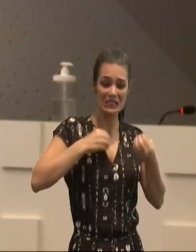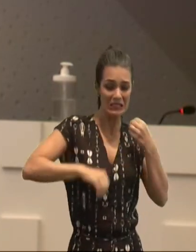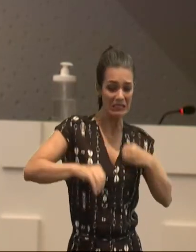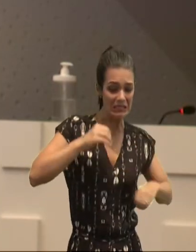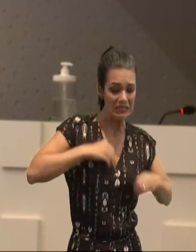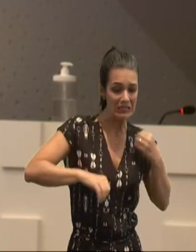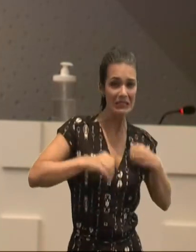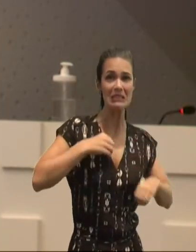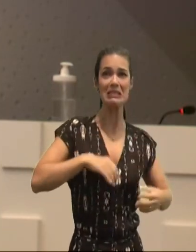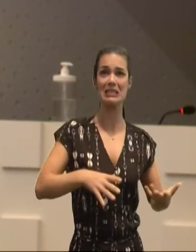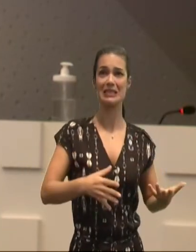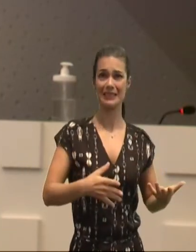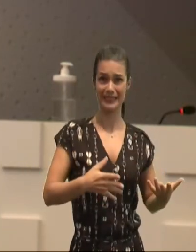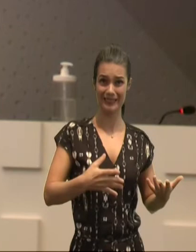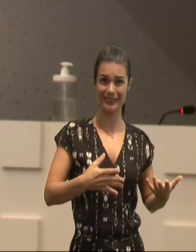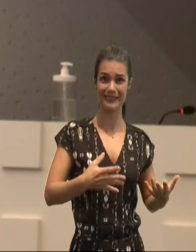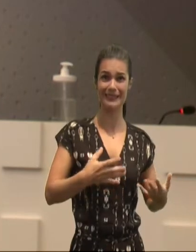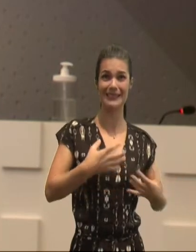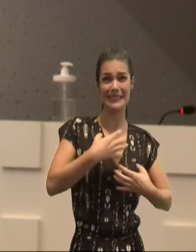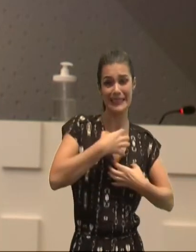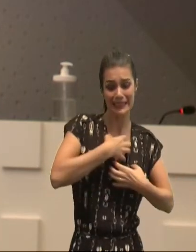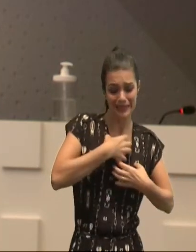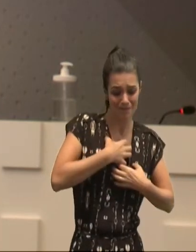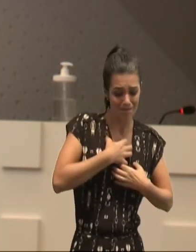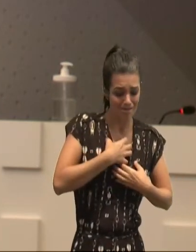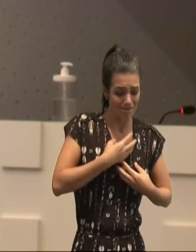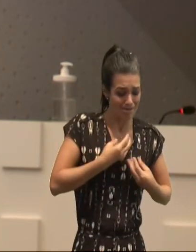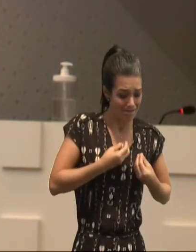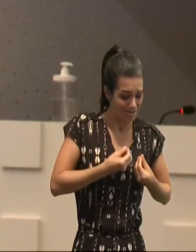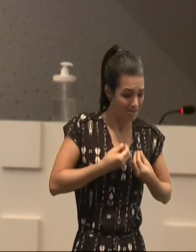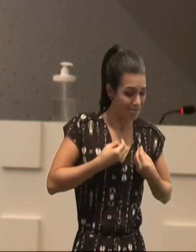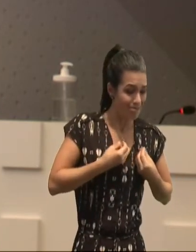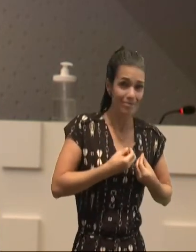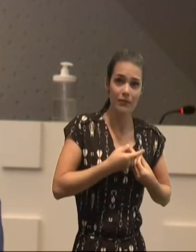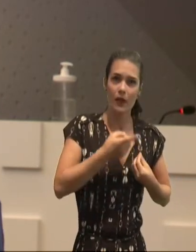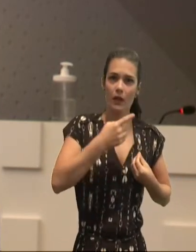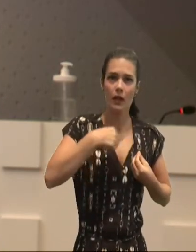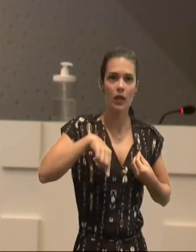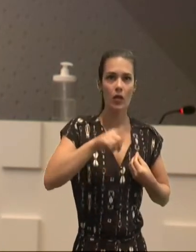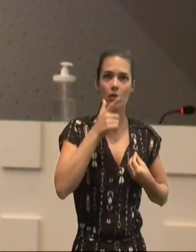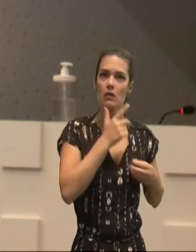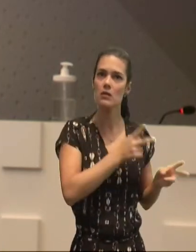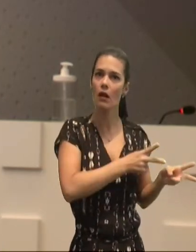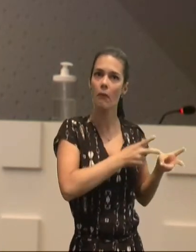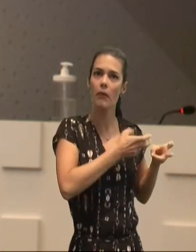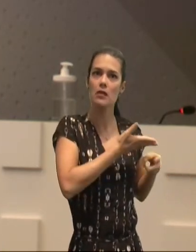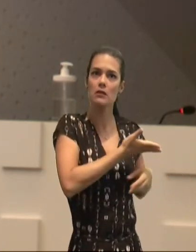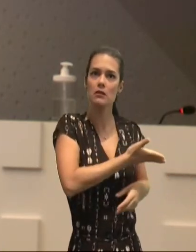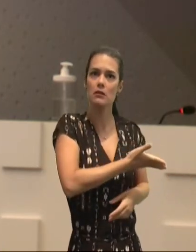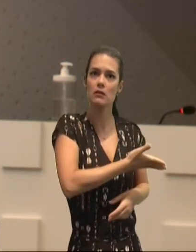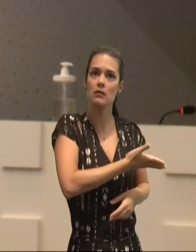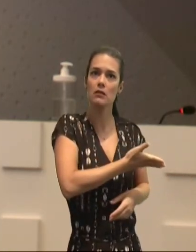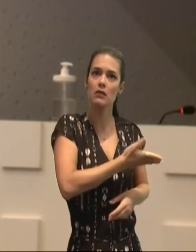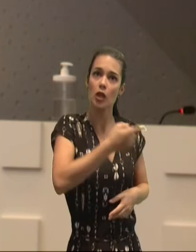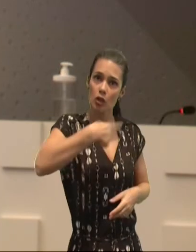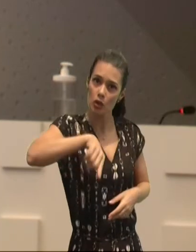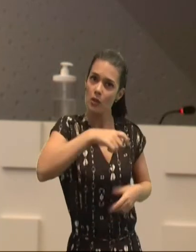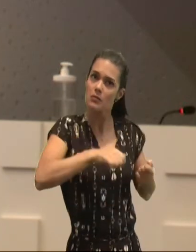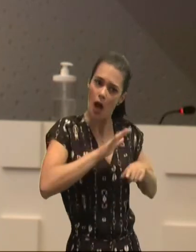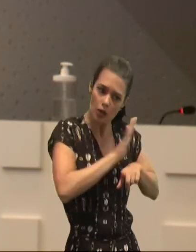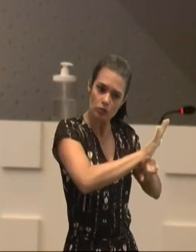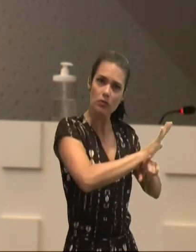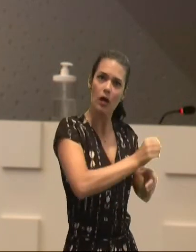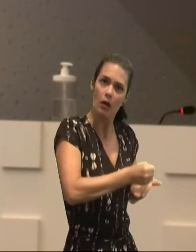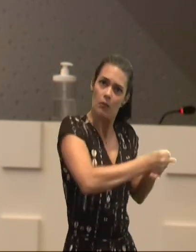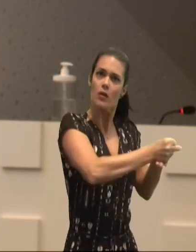a uma quebra emocional, do que nós, e a nossa tarefa, é ajudar, a nossa tarefa, é auxiliar,